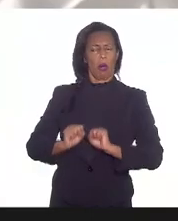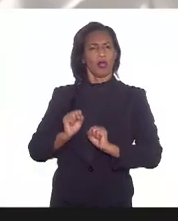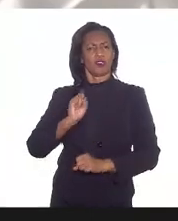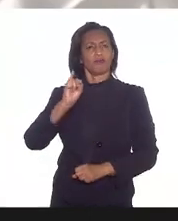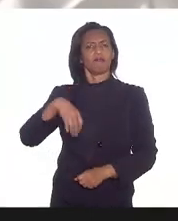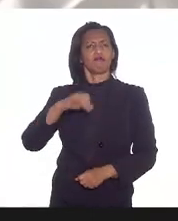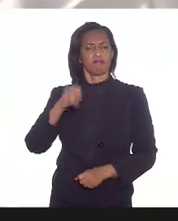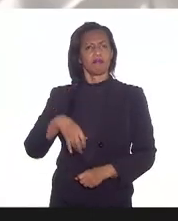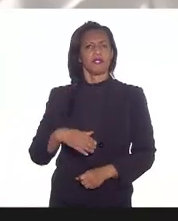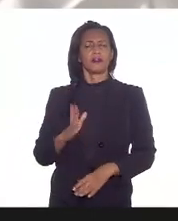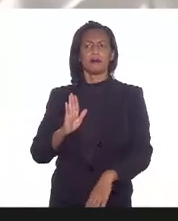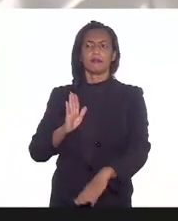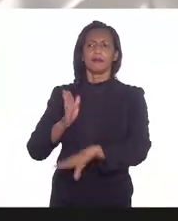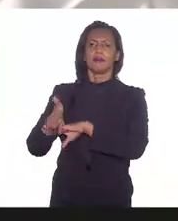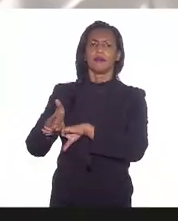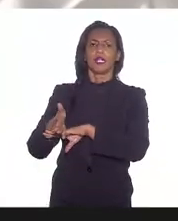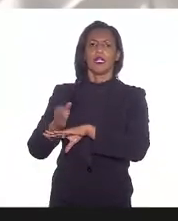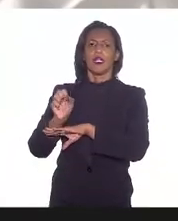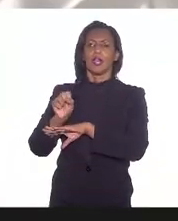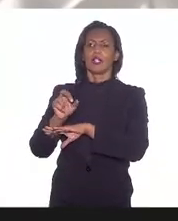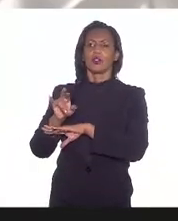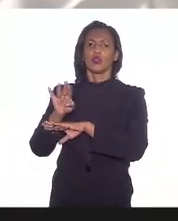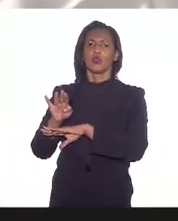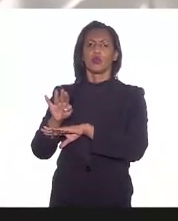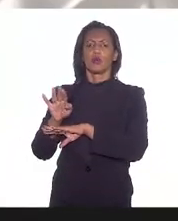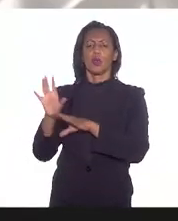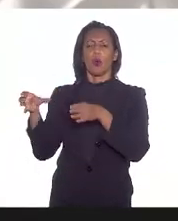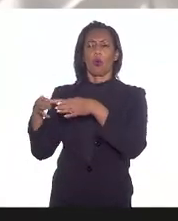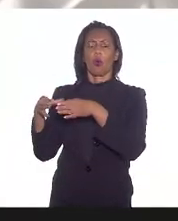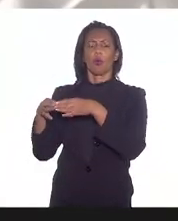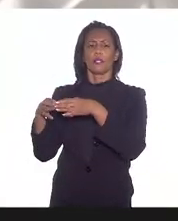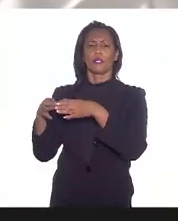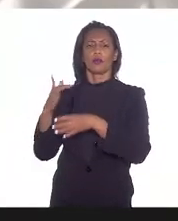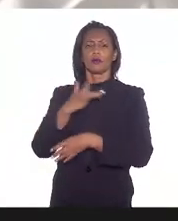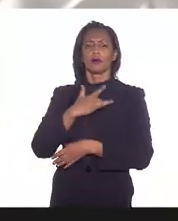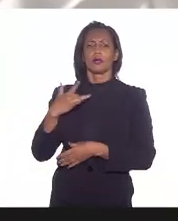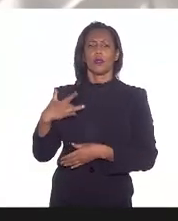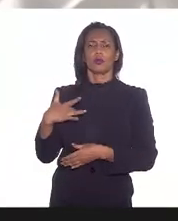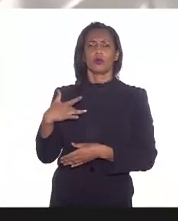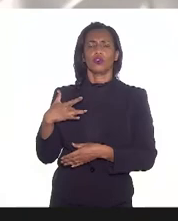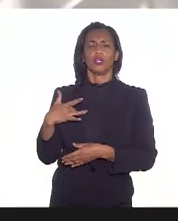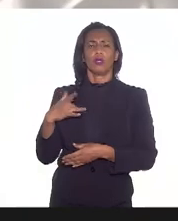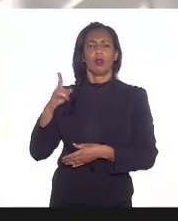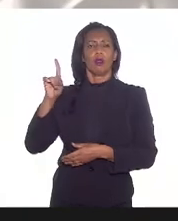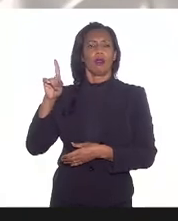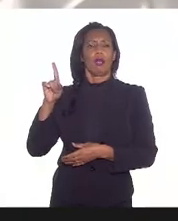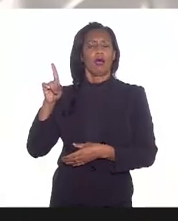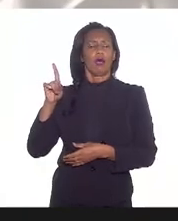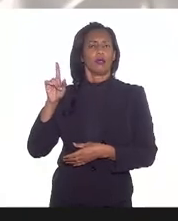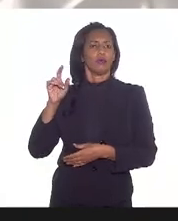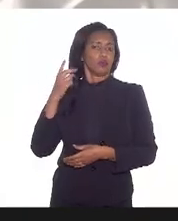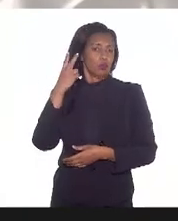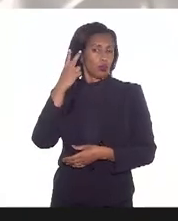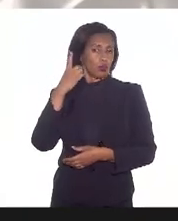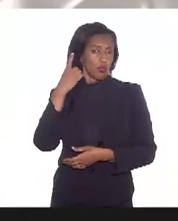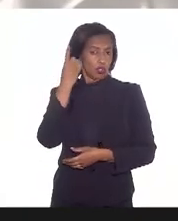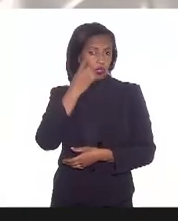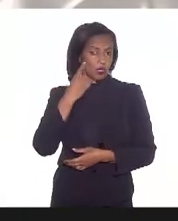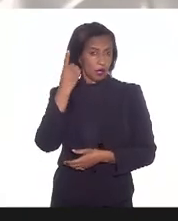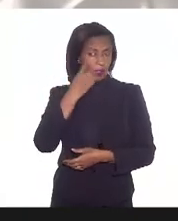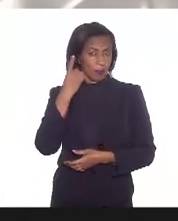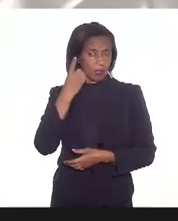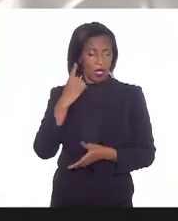acionar a subcomissão de saúde da Câmara dos Deputados encaminhando as